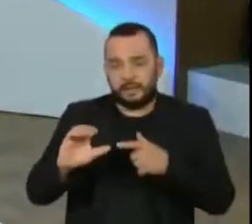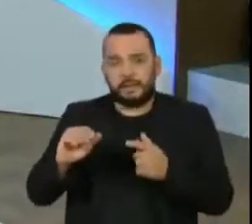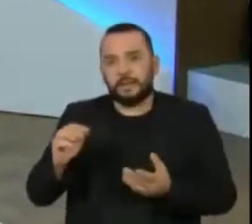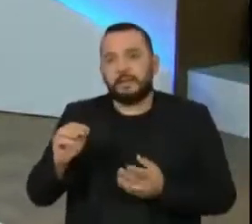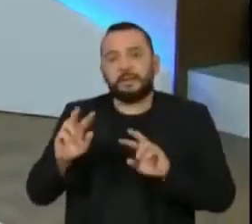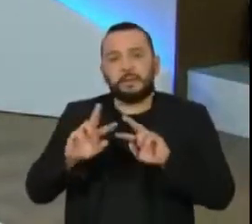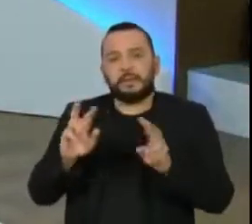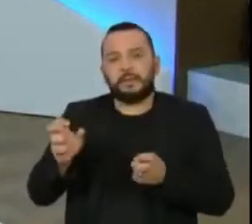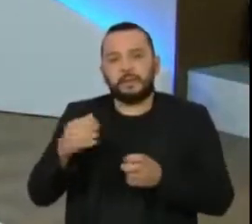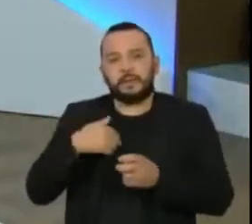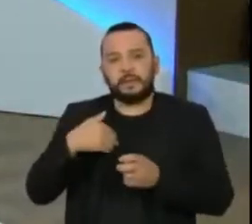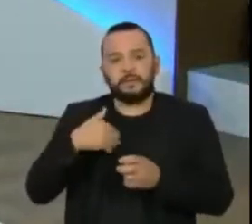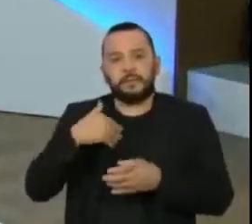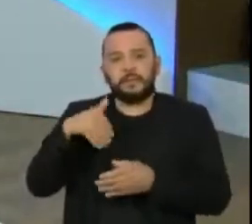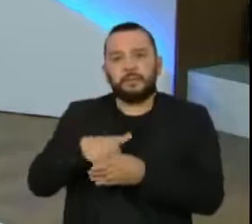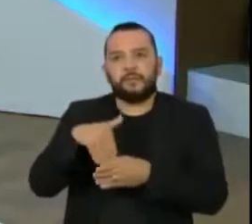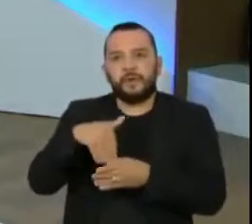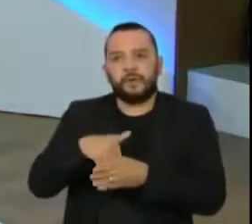ao voto impresso?